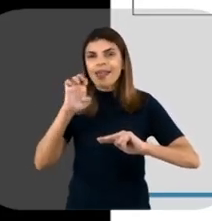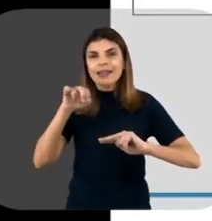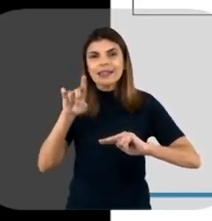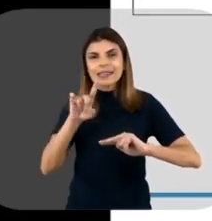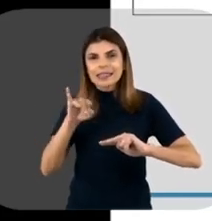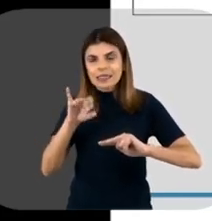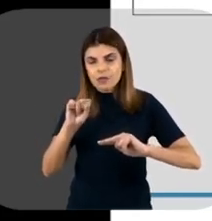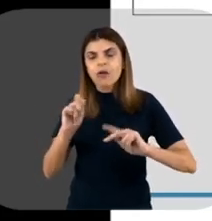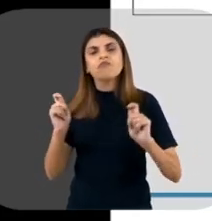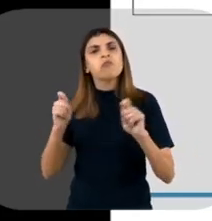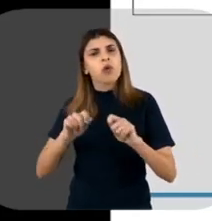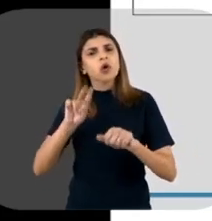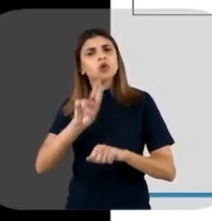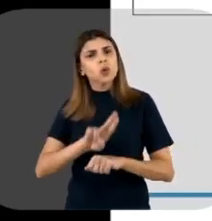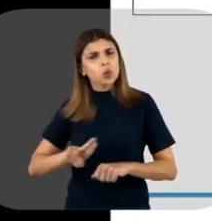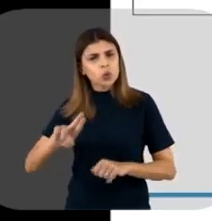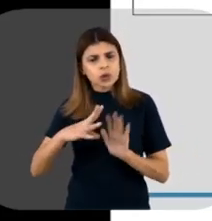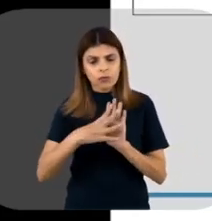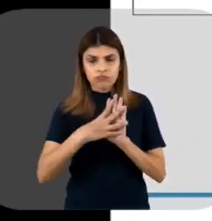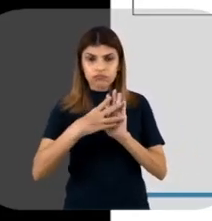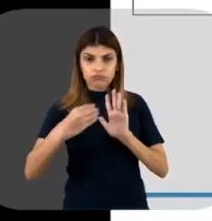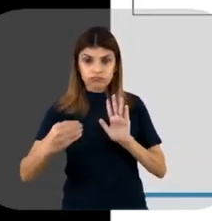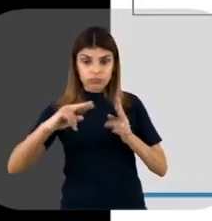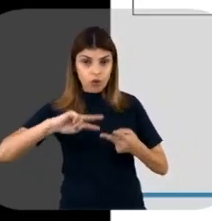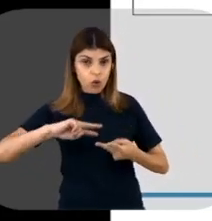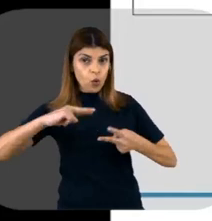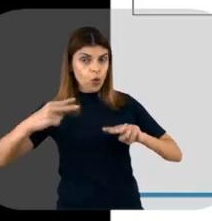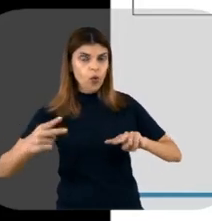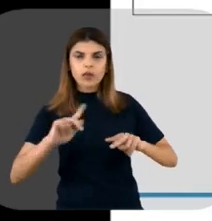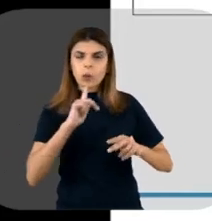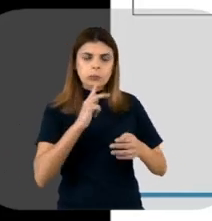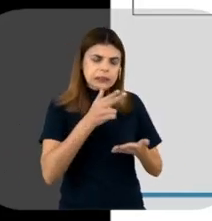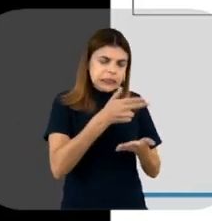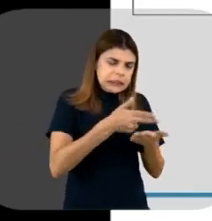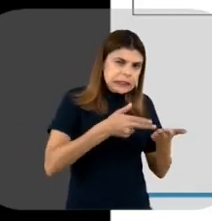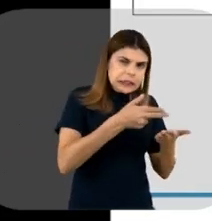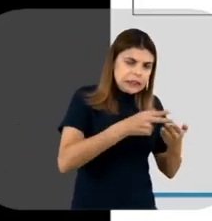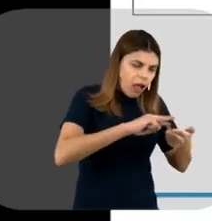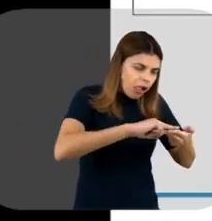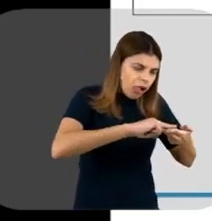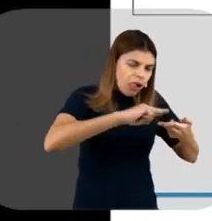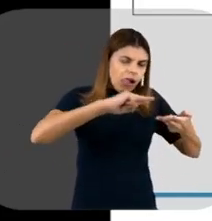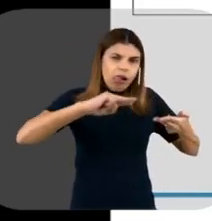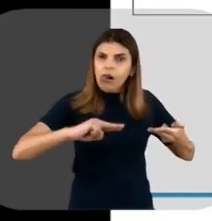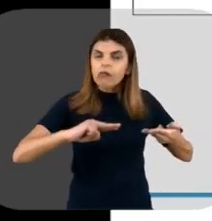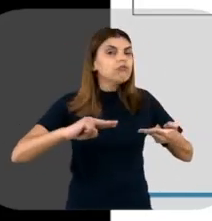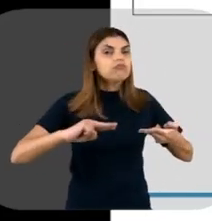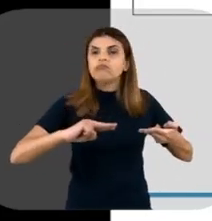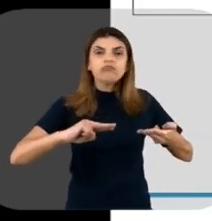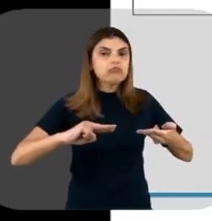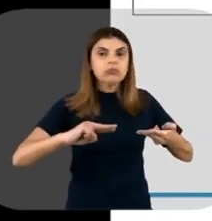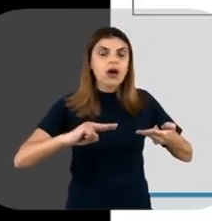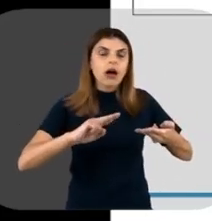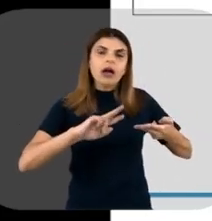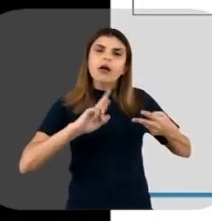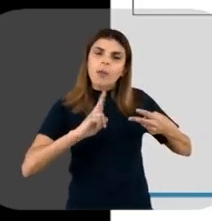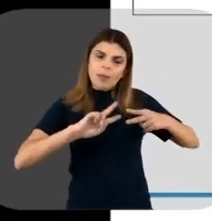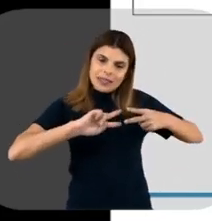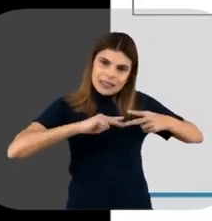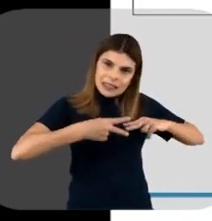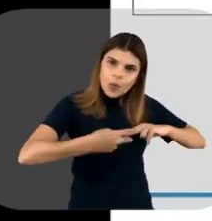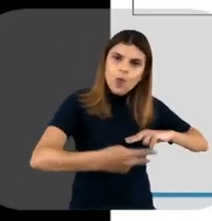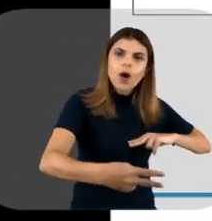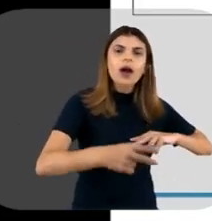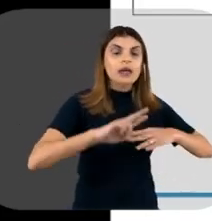possam ser utilizadas para a clonagem, né? Sem cortar, Sem clivar na tua sequência de